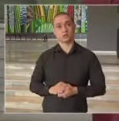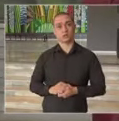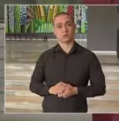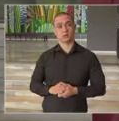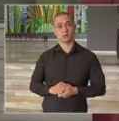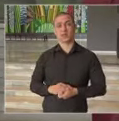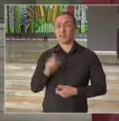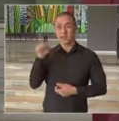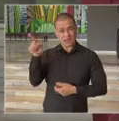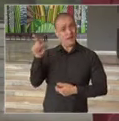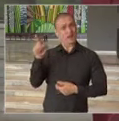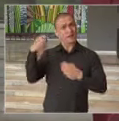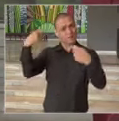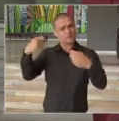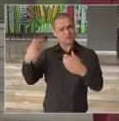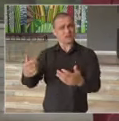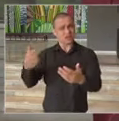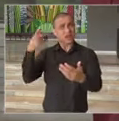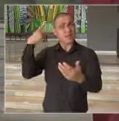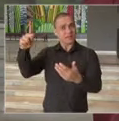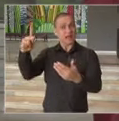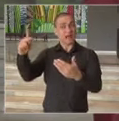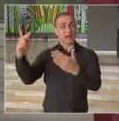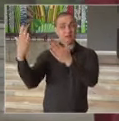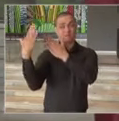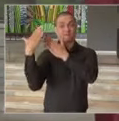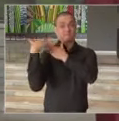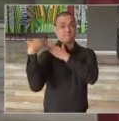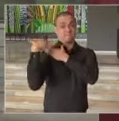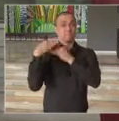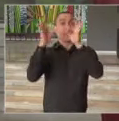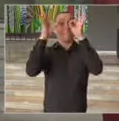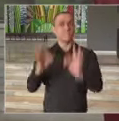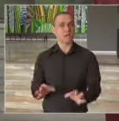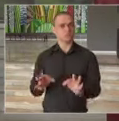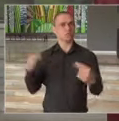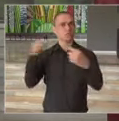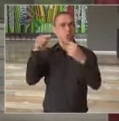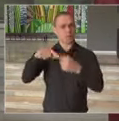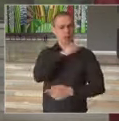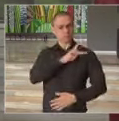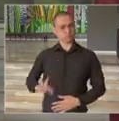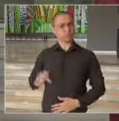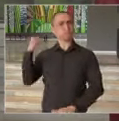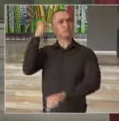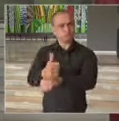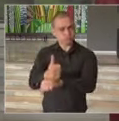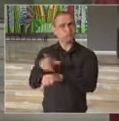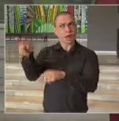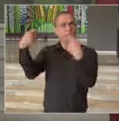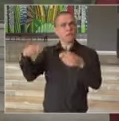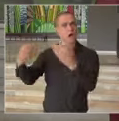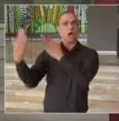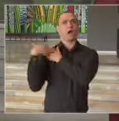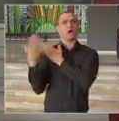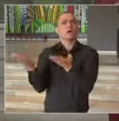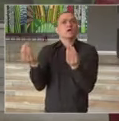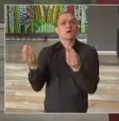para que ele assuma o seu verdadeiro e real papel de presidente da República do Brasil.